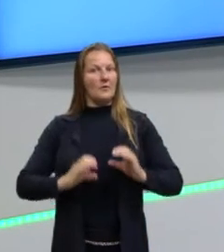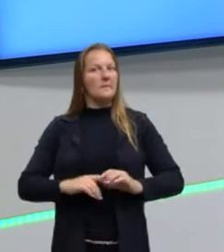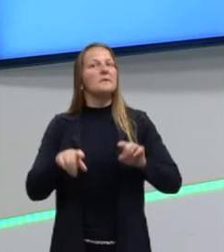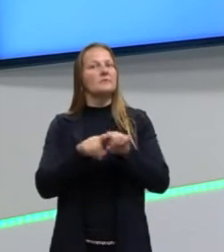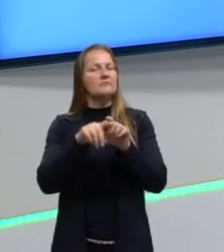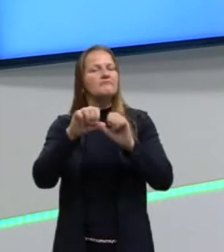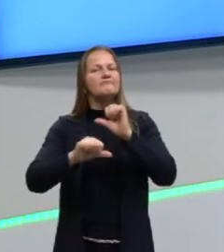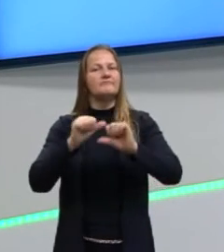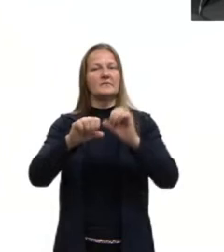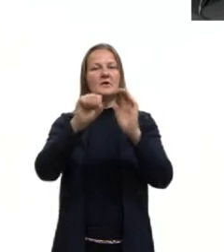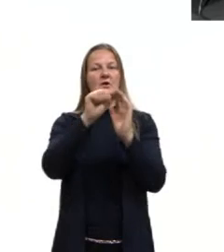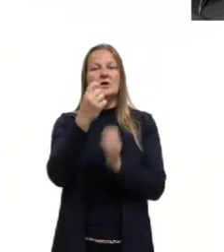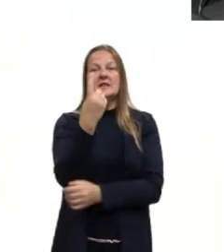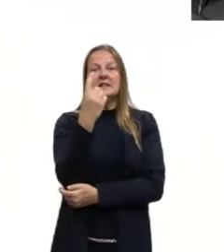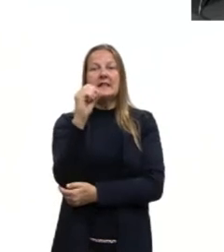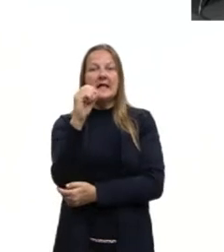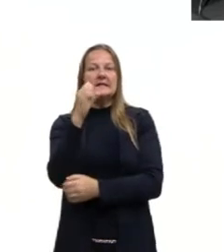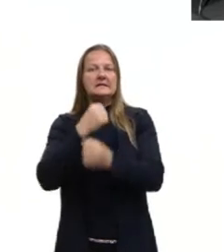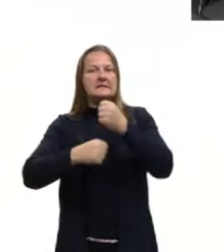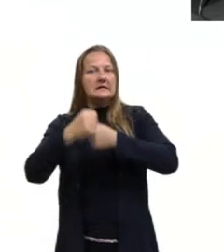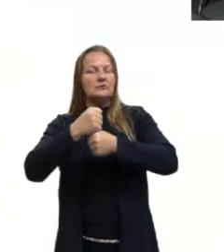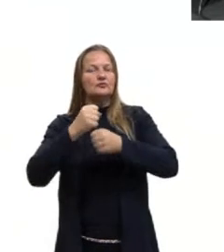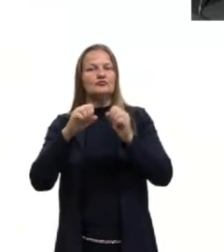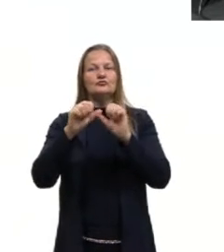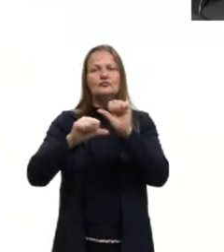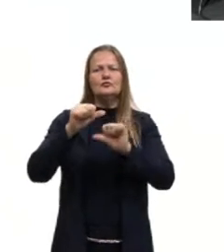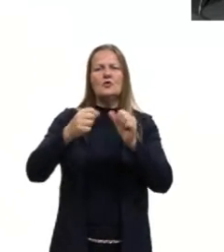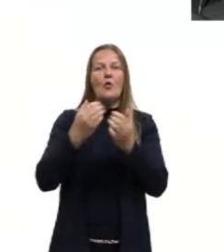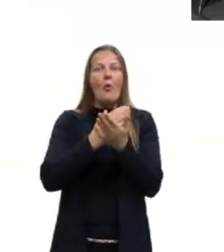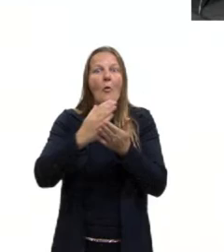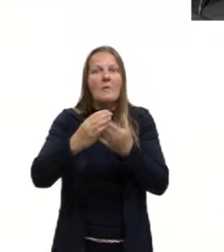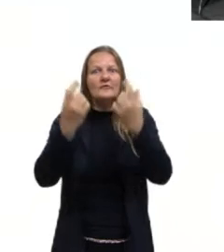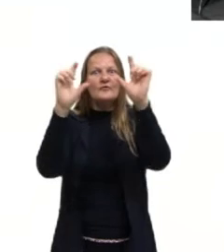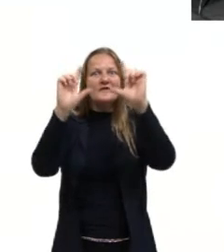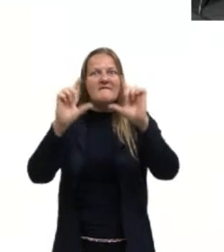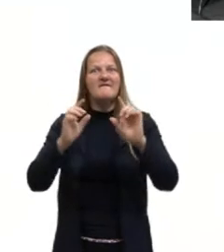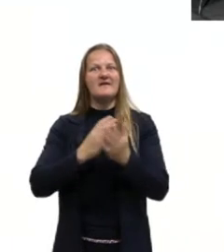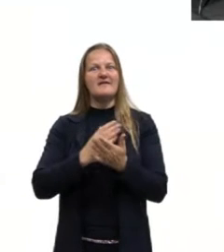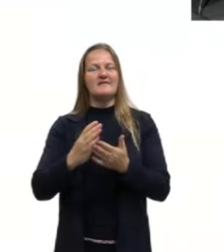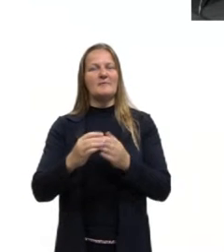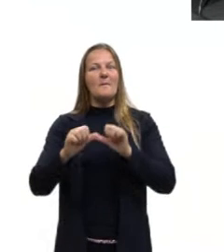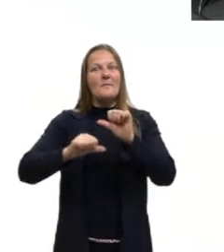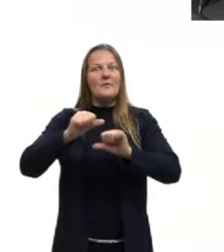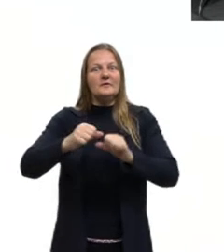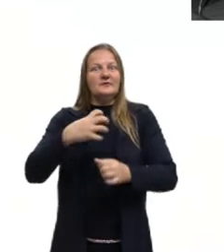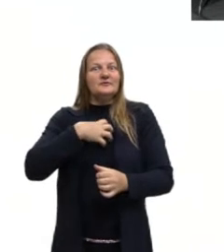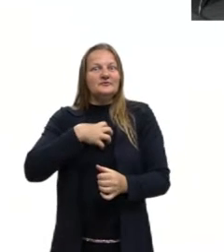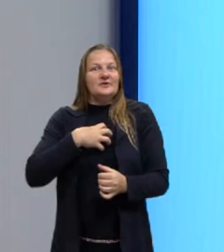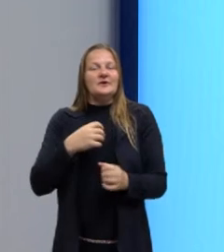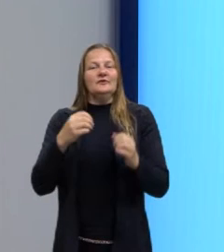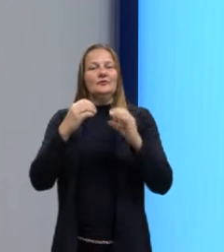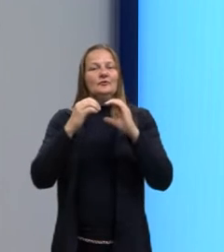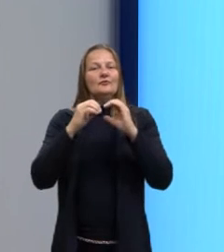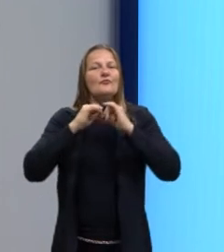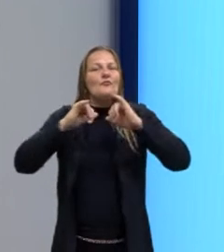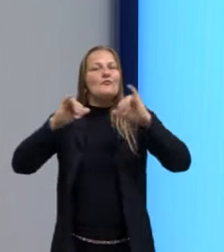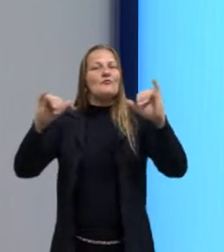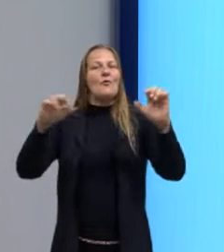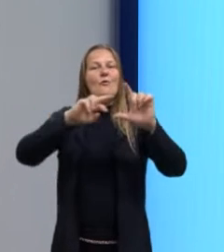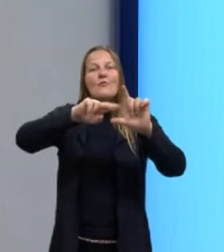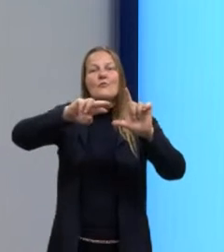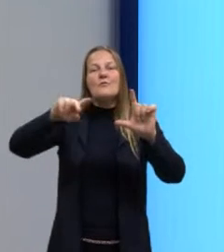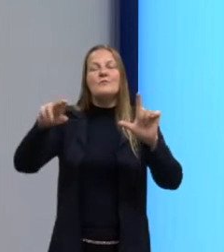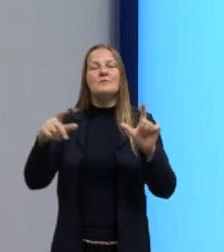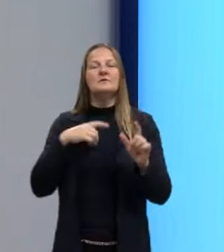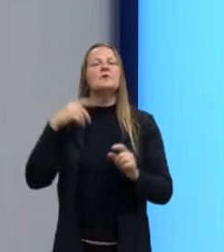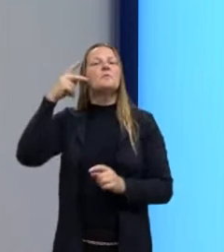década que começaram as transmissões de televisão, provocando uma grande mudança no meio de comunicação, no campo da